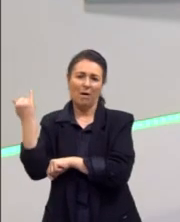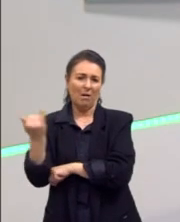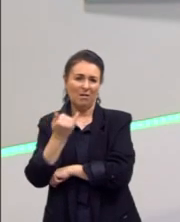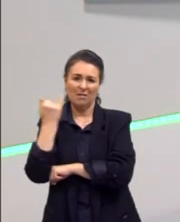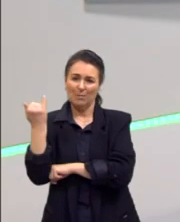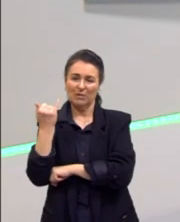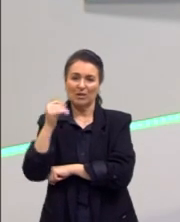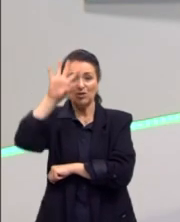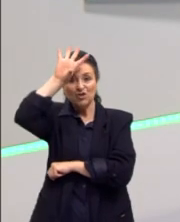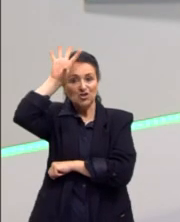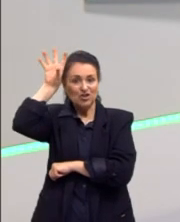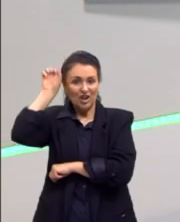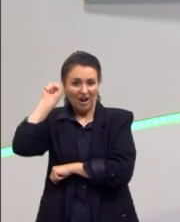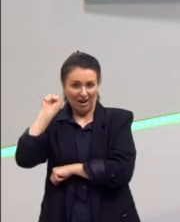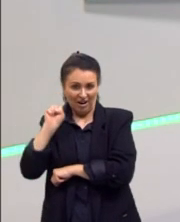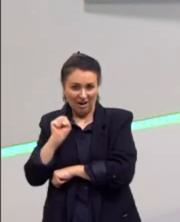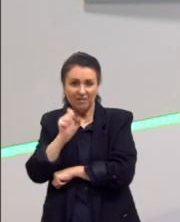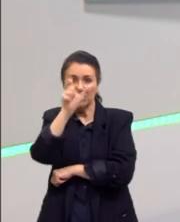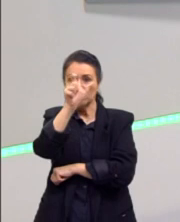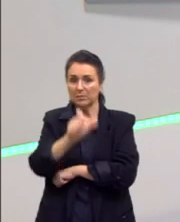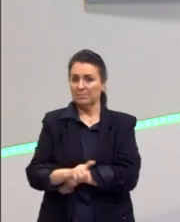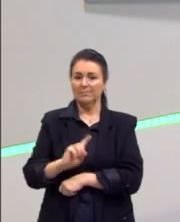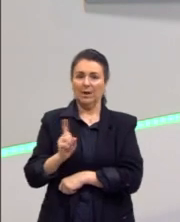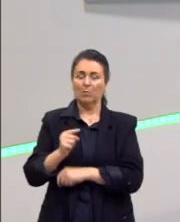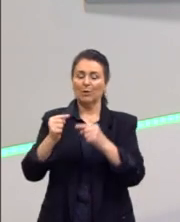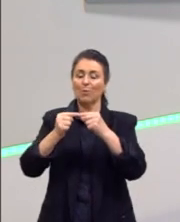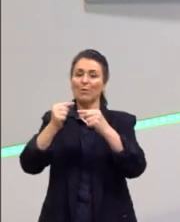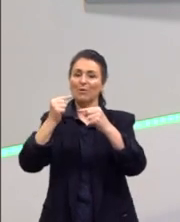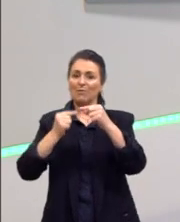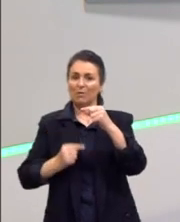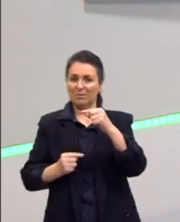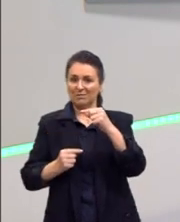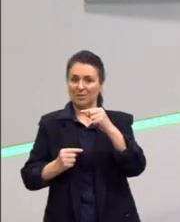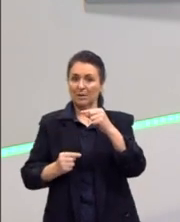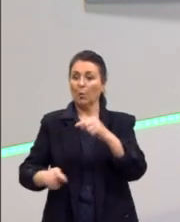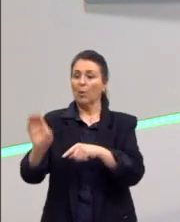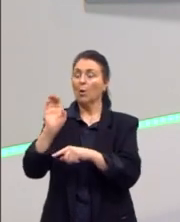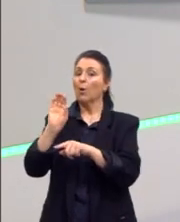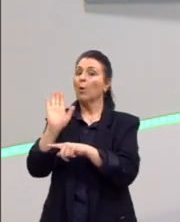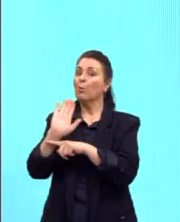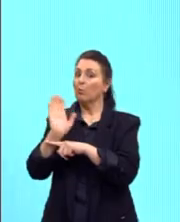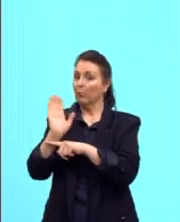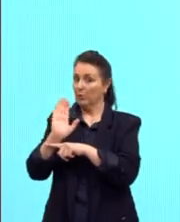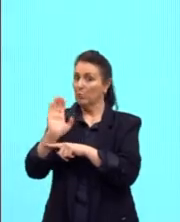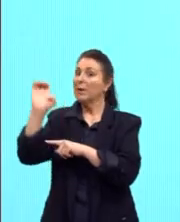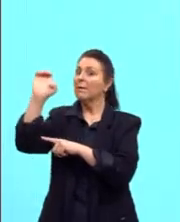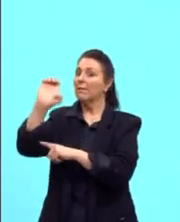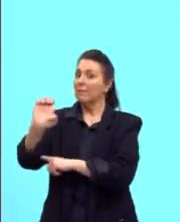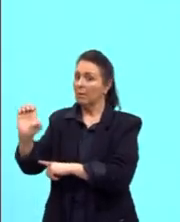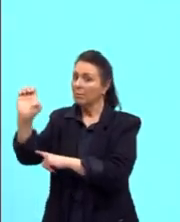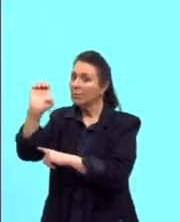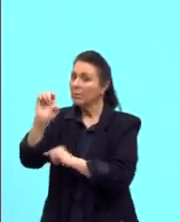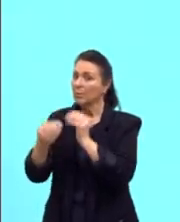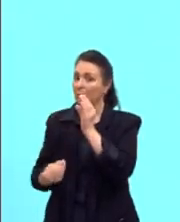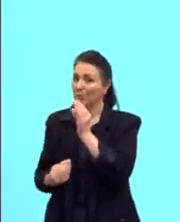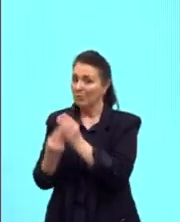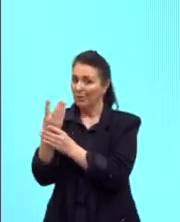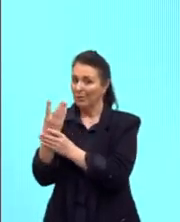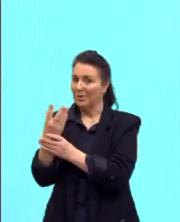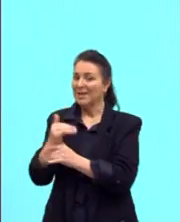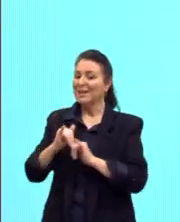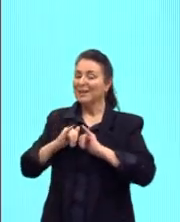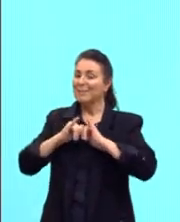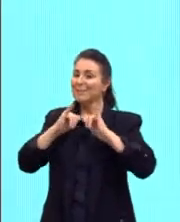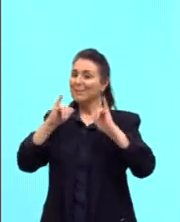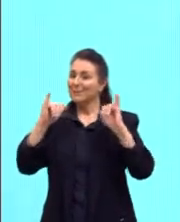a África. Não é um filme africano falando sobre a dominação europeia. Então, aqui ele tenta mostrar que o europeu é bonzinho. Mas